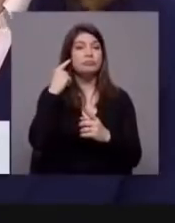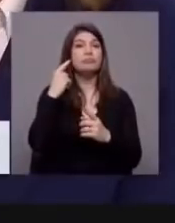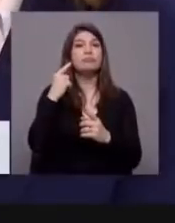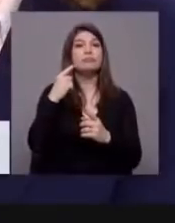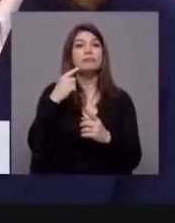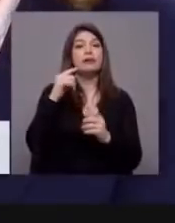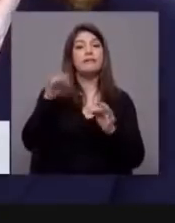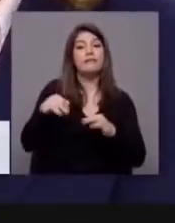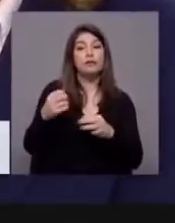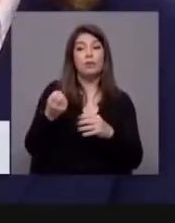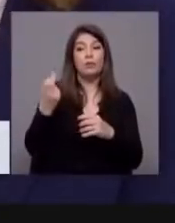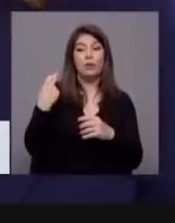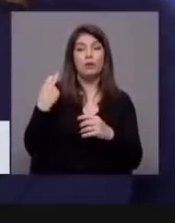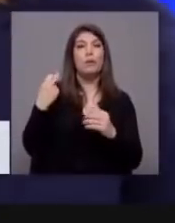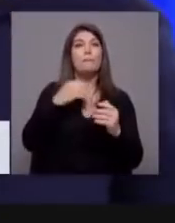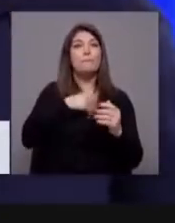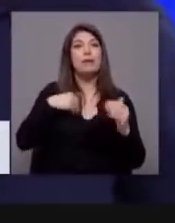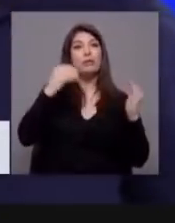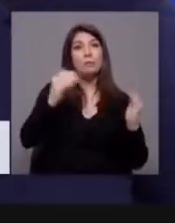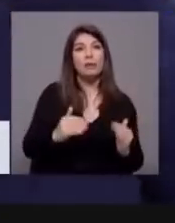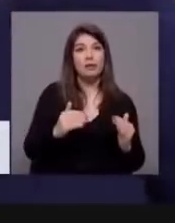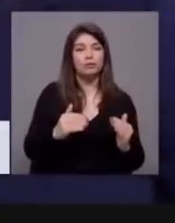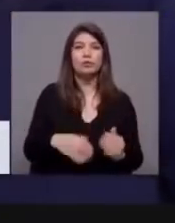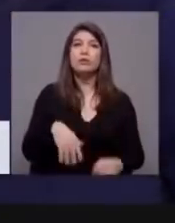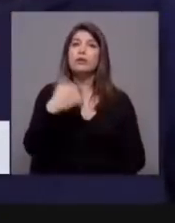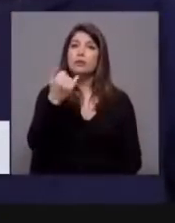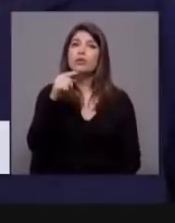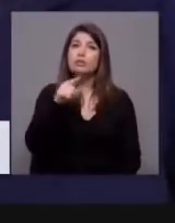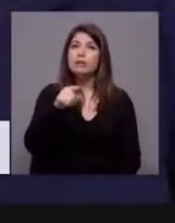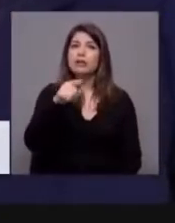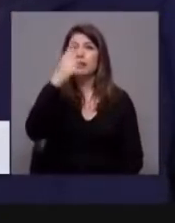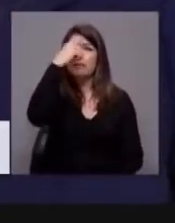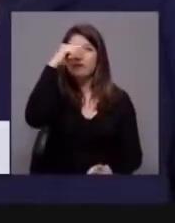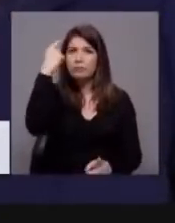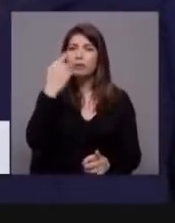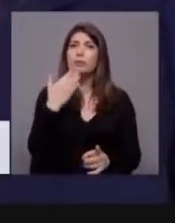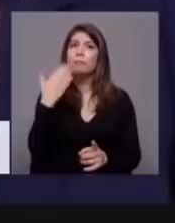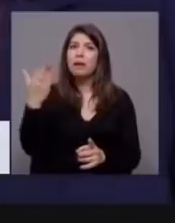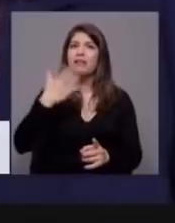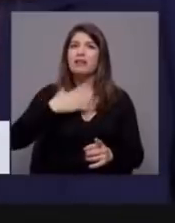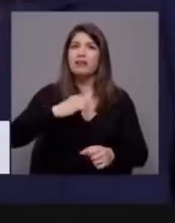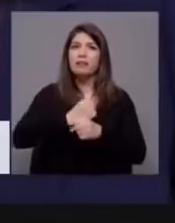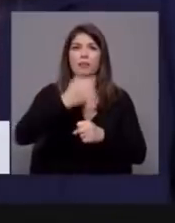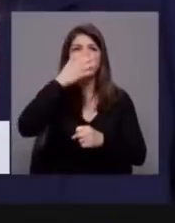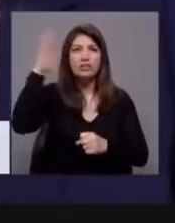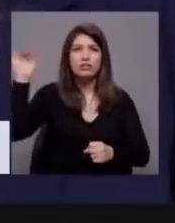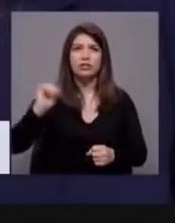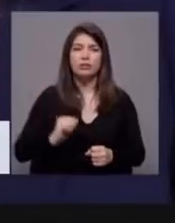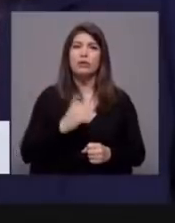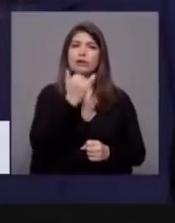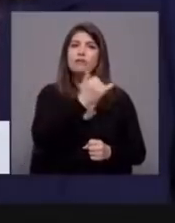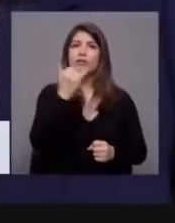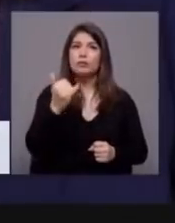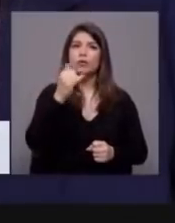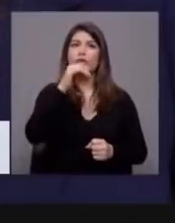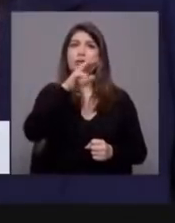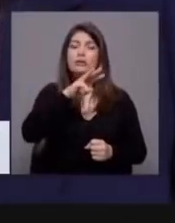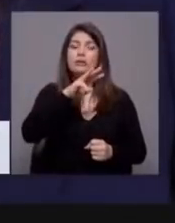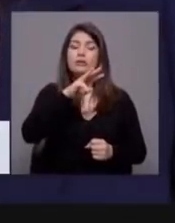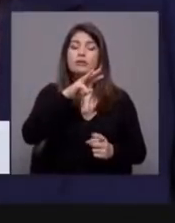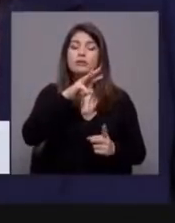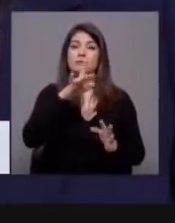do que tínhamos no início da pandemia. Há 2 mil enfermeiros que já pediram para imigrar. 22 milhões de